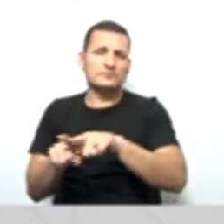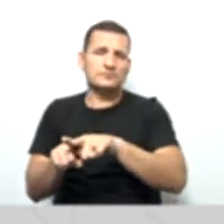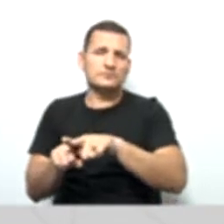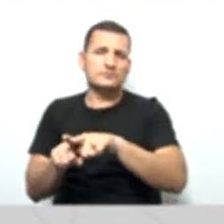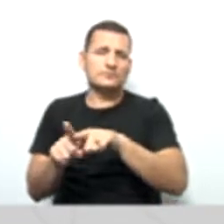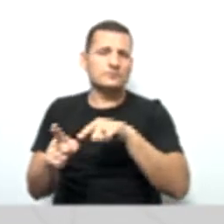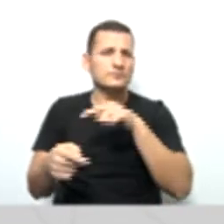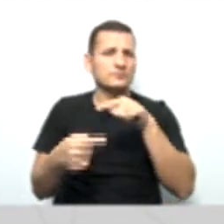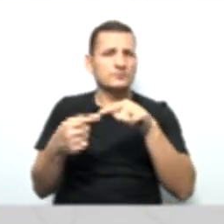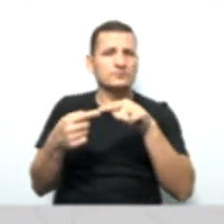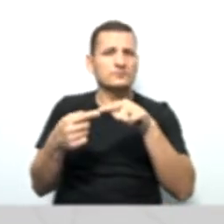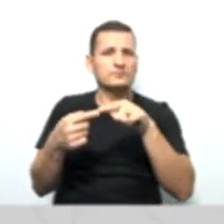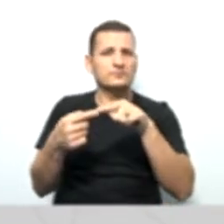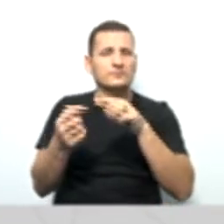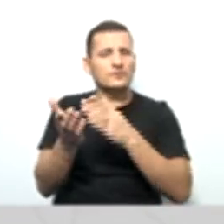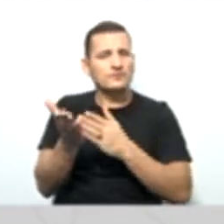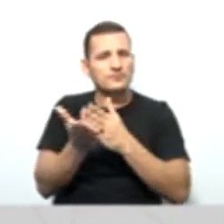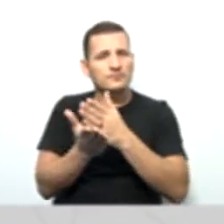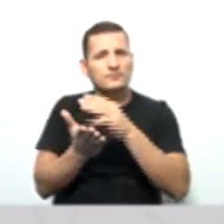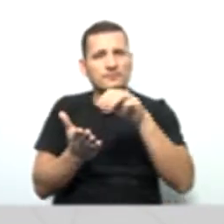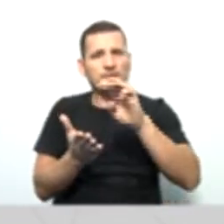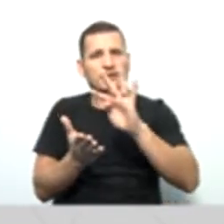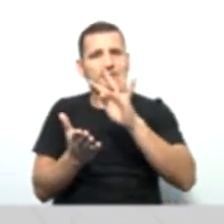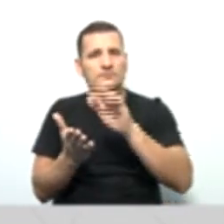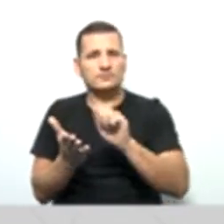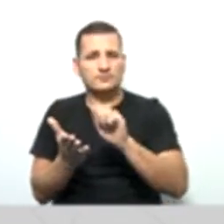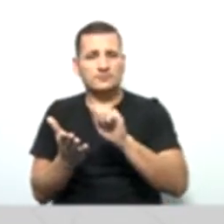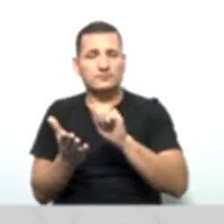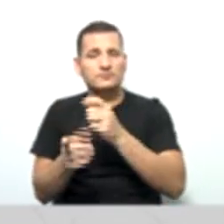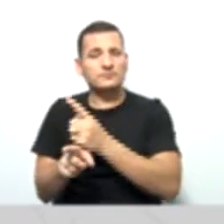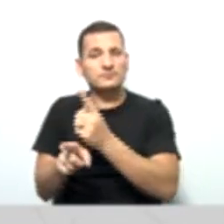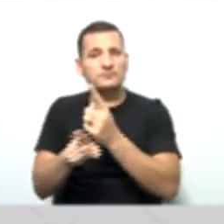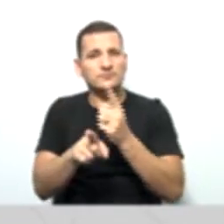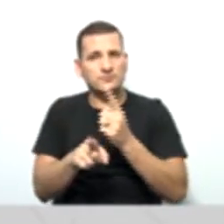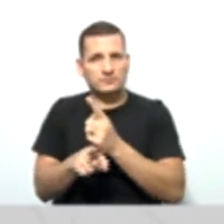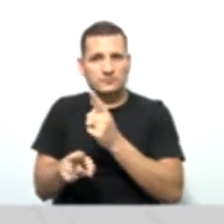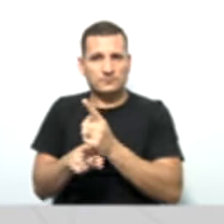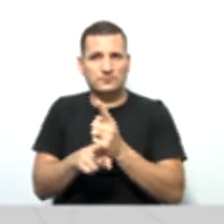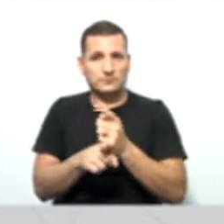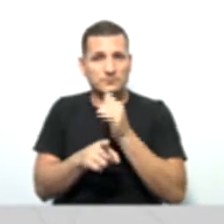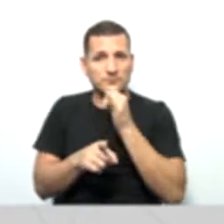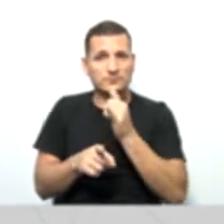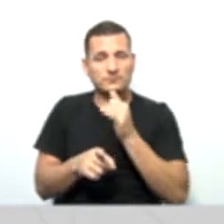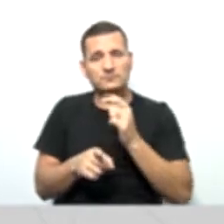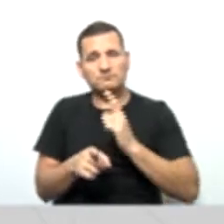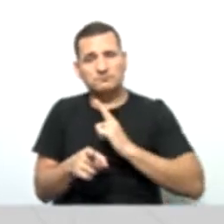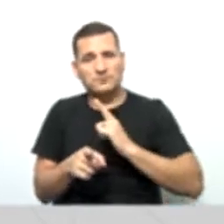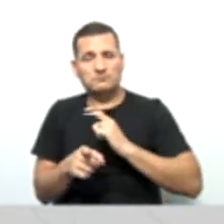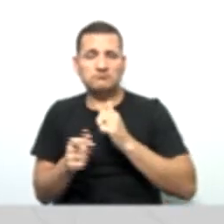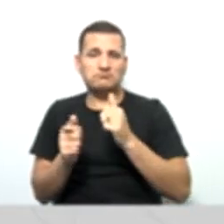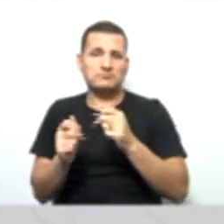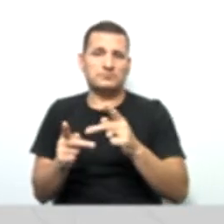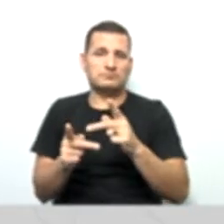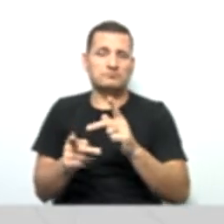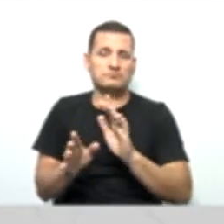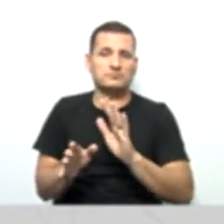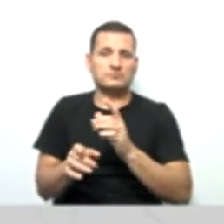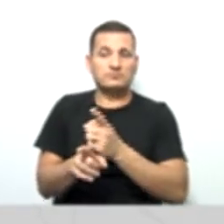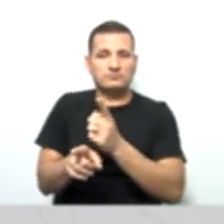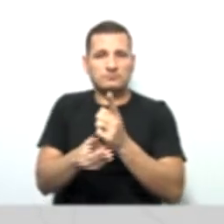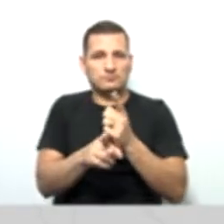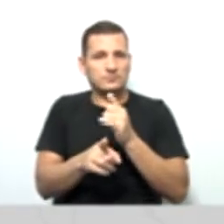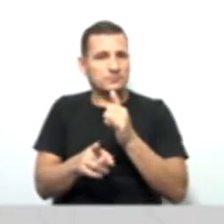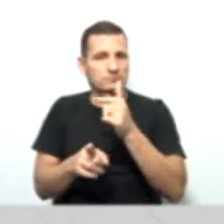metas, identificando as causas dos devios de seu atingimento quando houver, né? Quando não houver, está tranquilo.